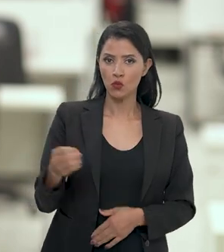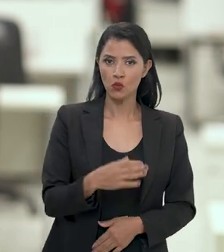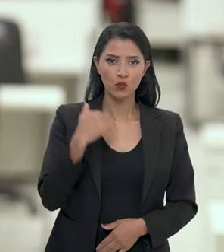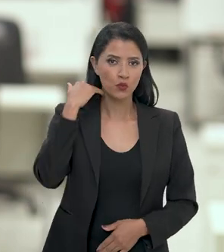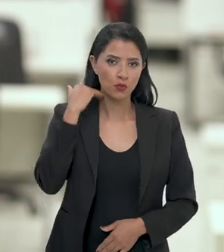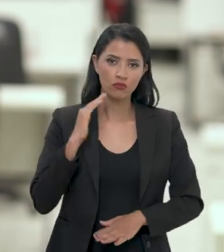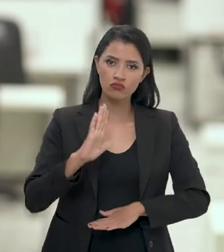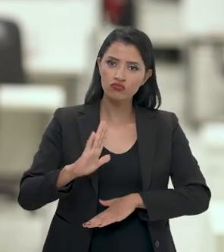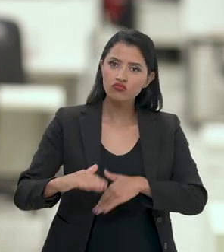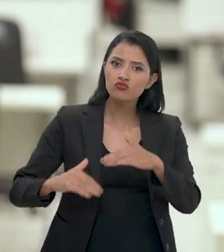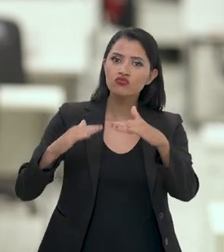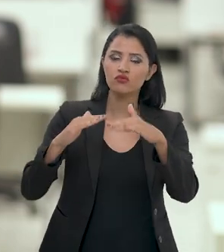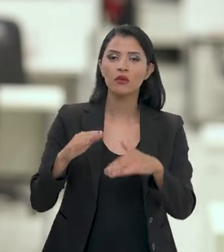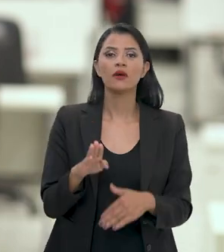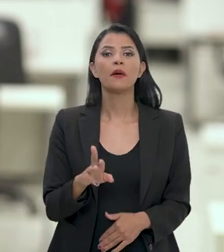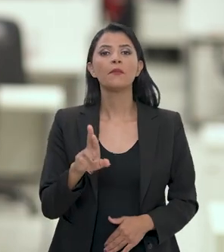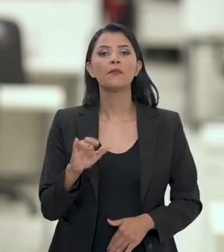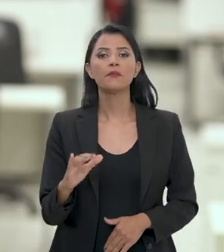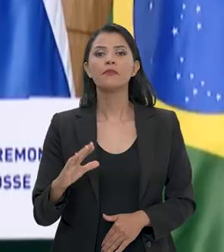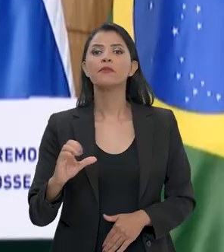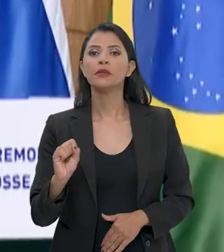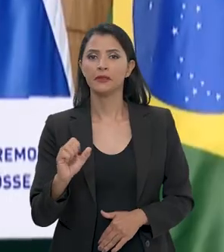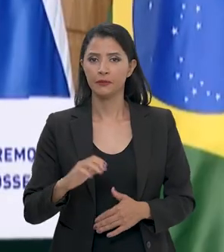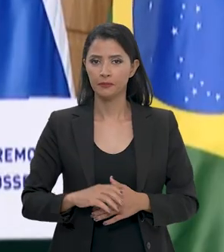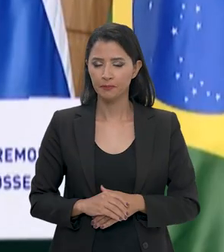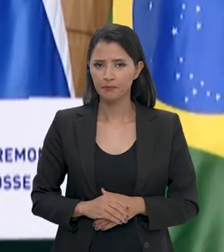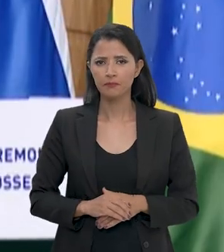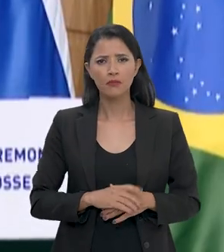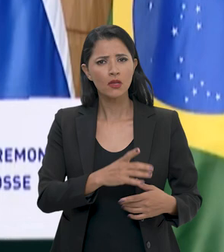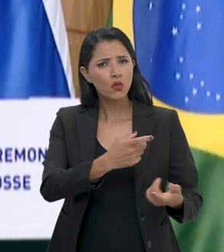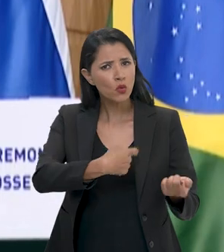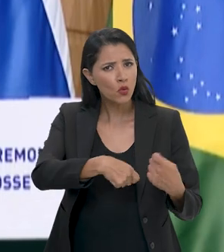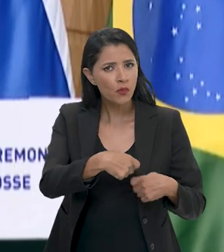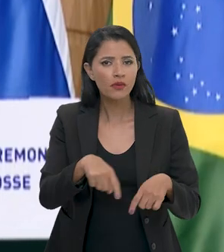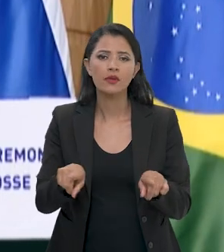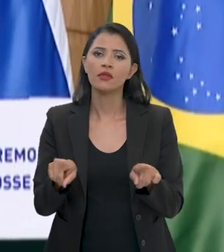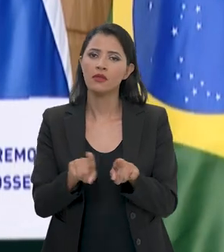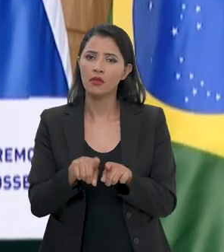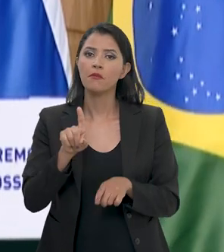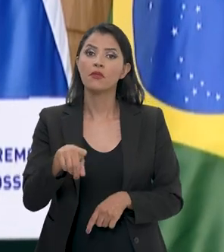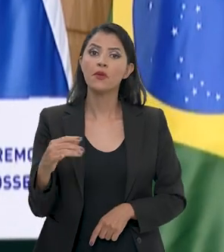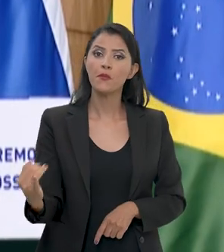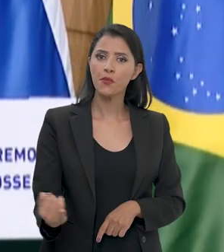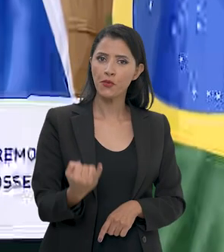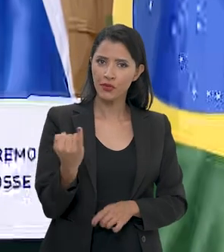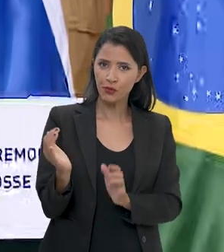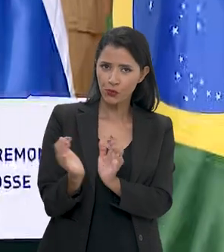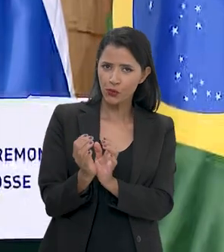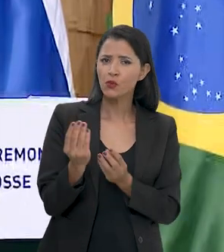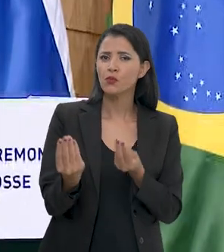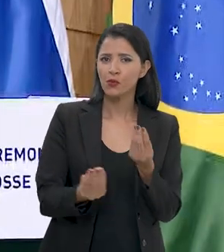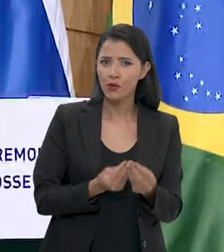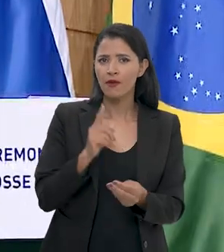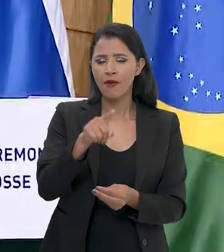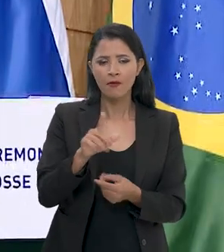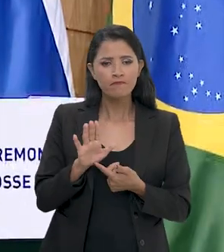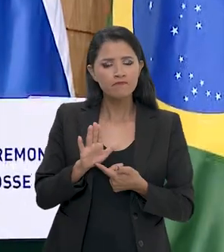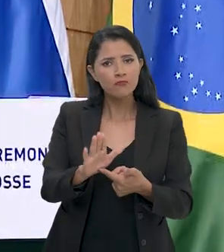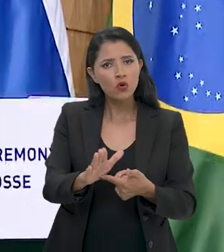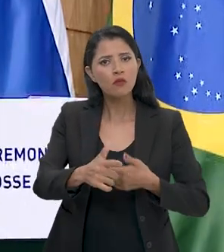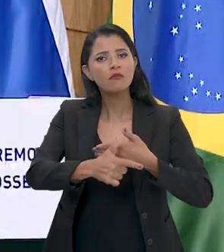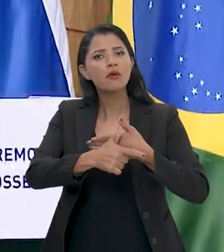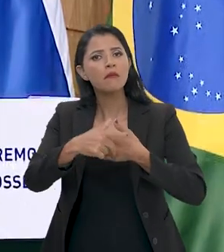do novo Banco de Desenvolvimento do BRICS. Para além da economia, a crescente importância dos BRICS é um